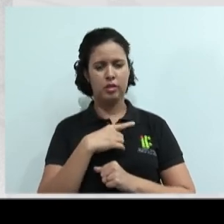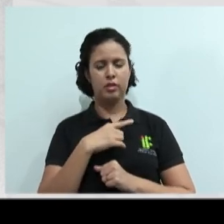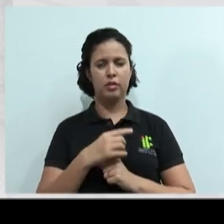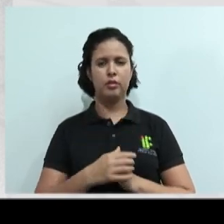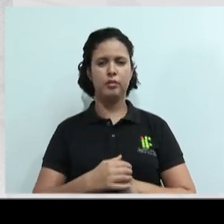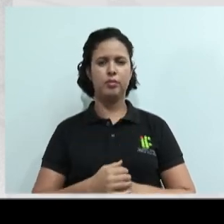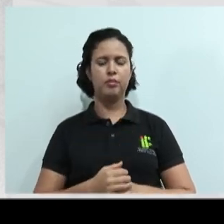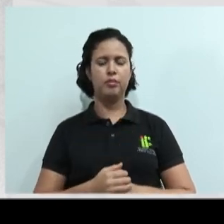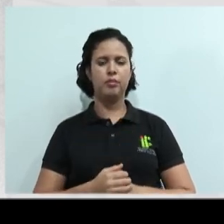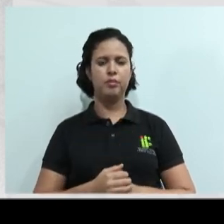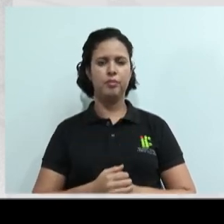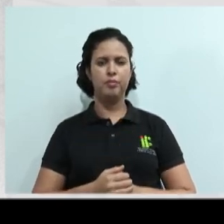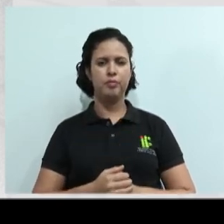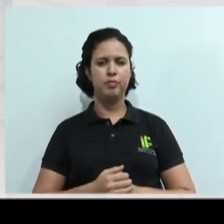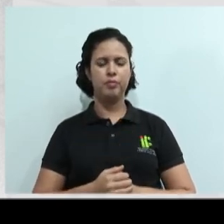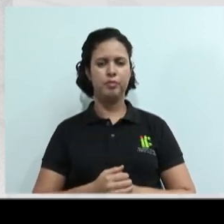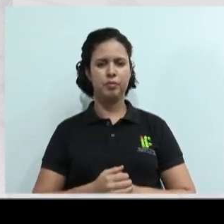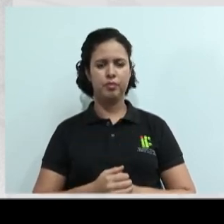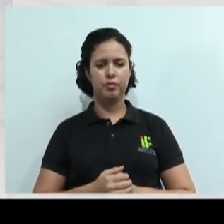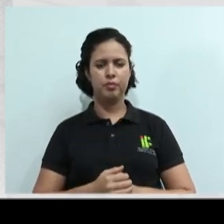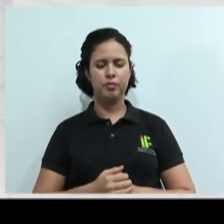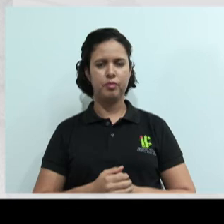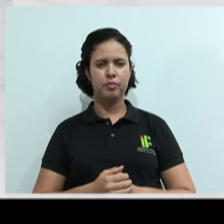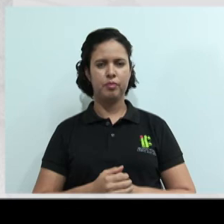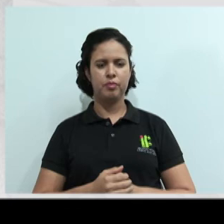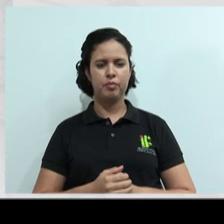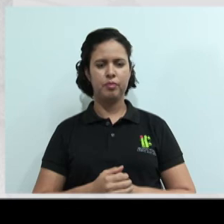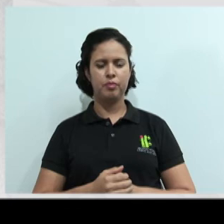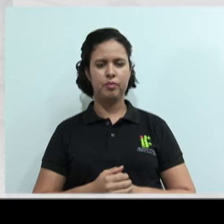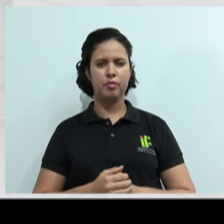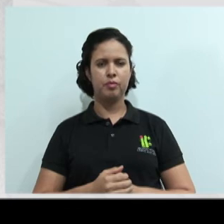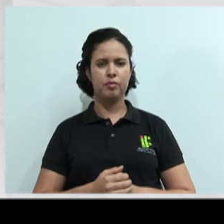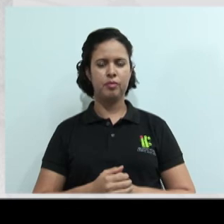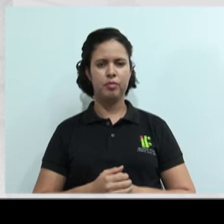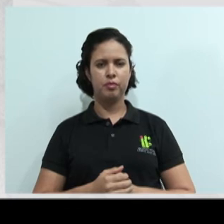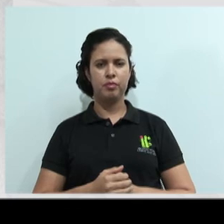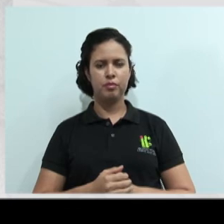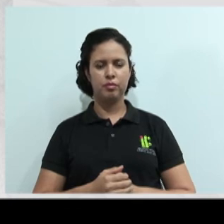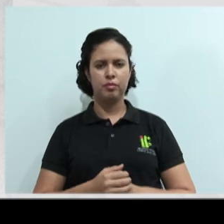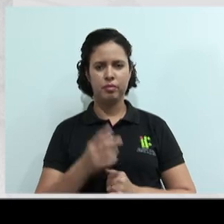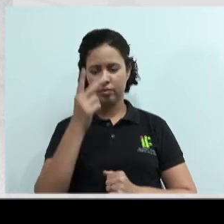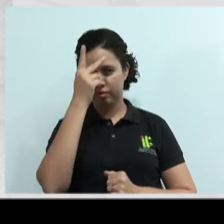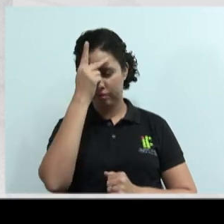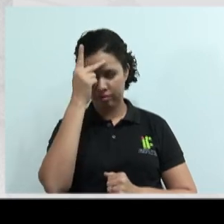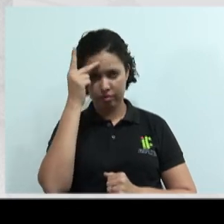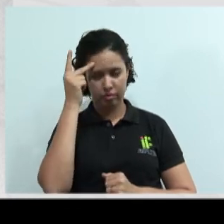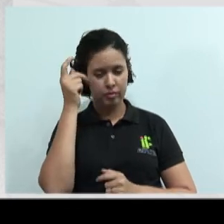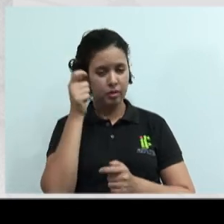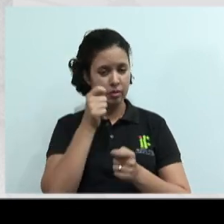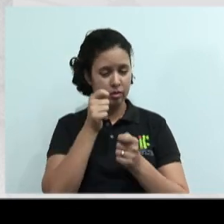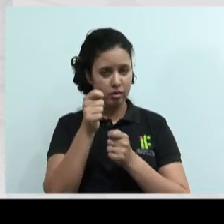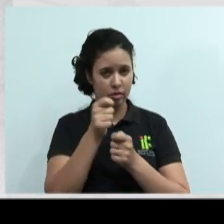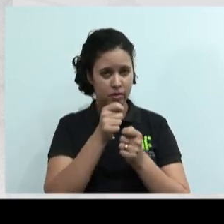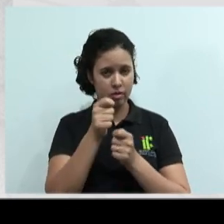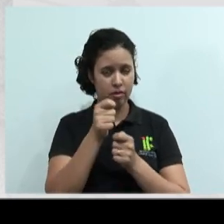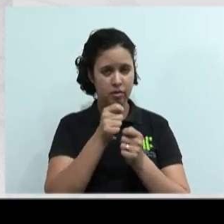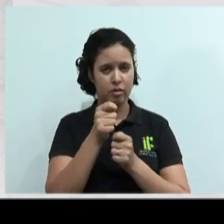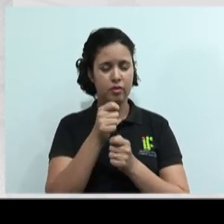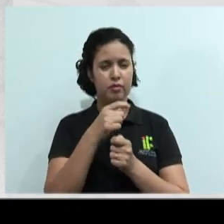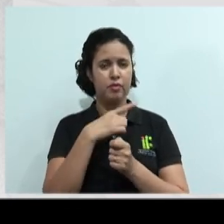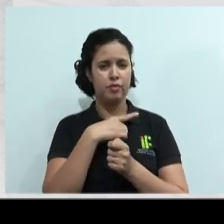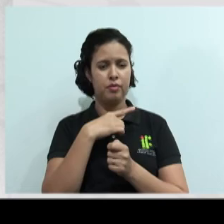olha aqui. Respondeu aqui, aquele que controla a situação, que controlar a situação terá uma